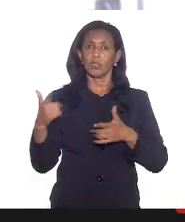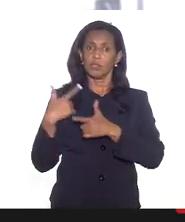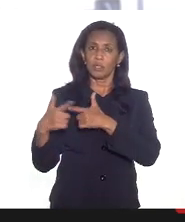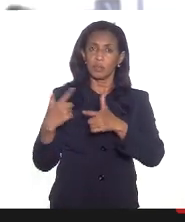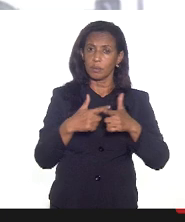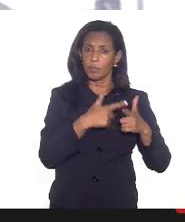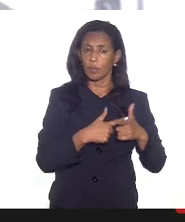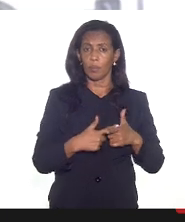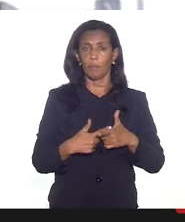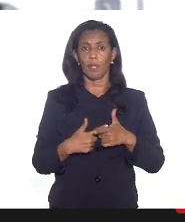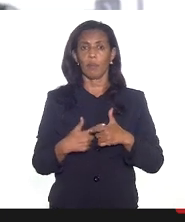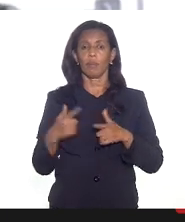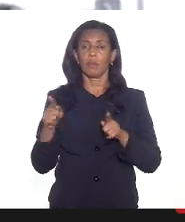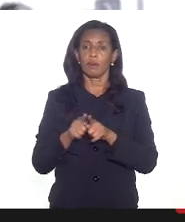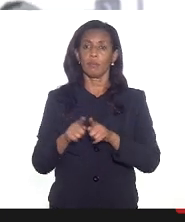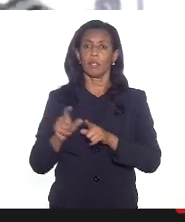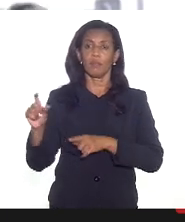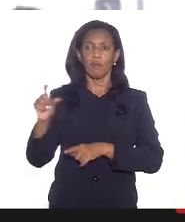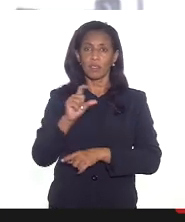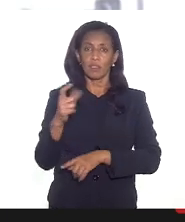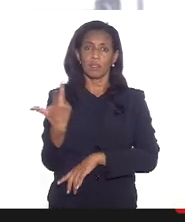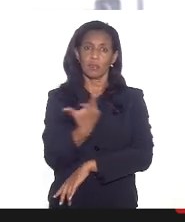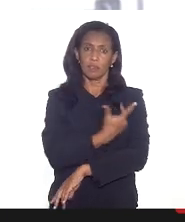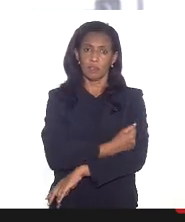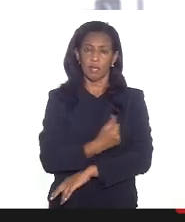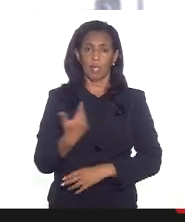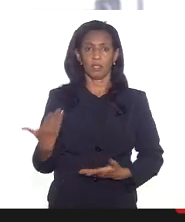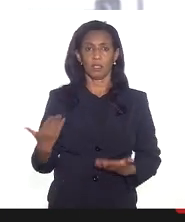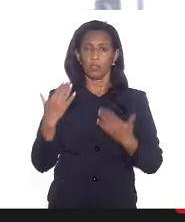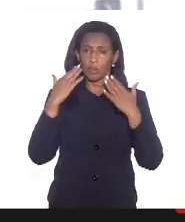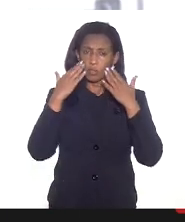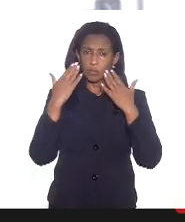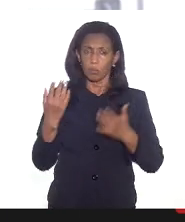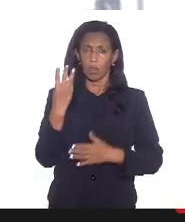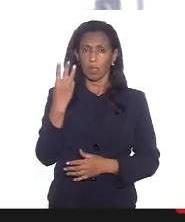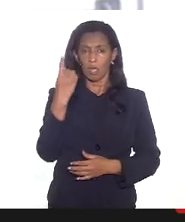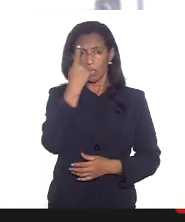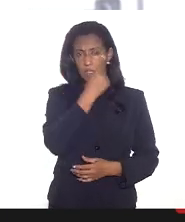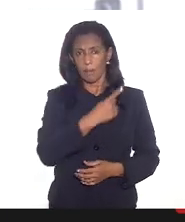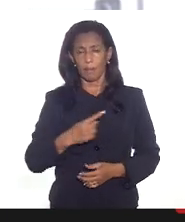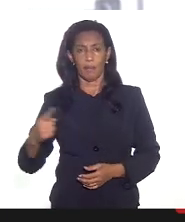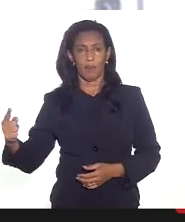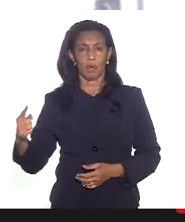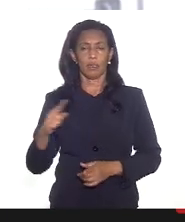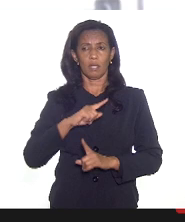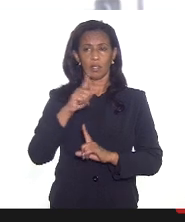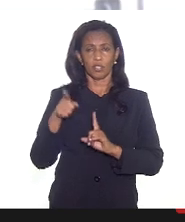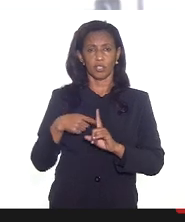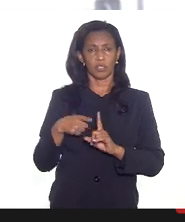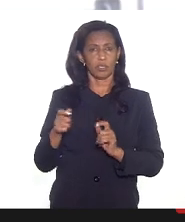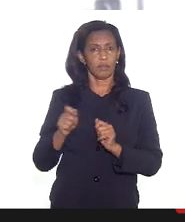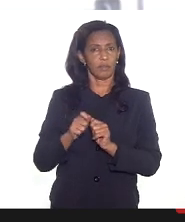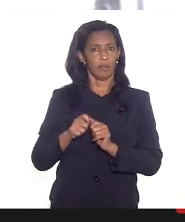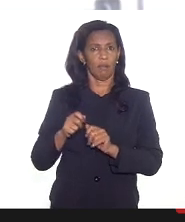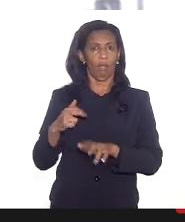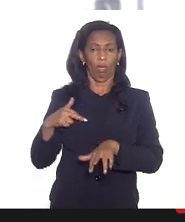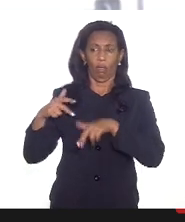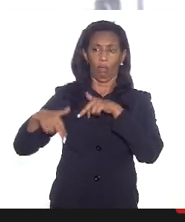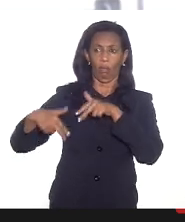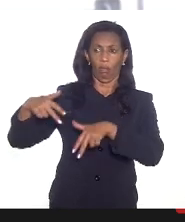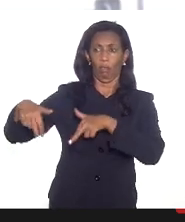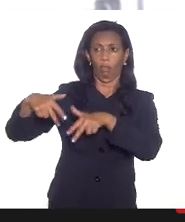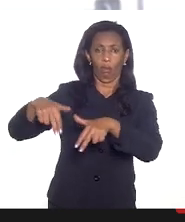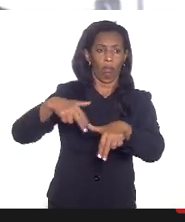do tipo de imunizante a ser utilizado nós presenciamos ao longo de três semanas que as gestantes fizeram uma verdadeira peregrinação